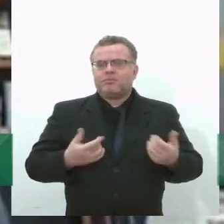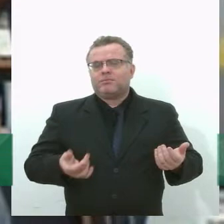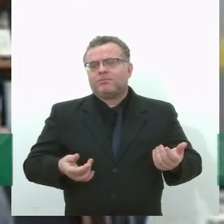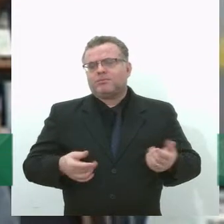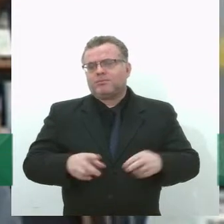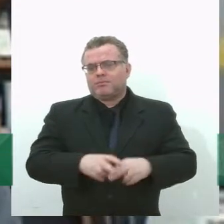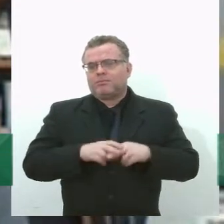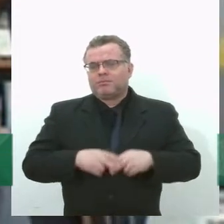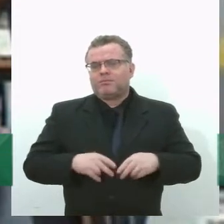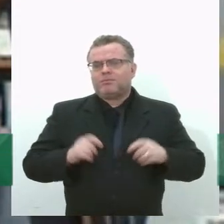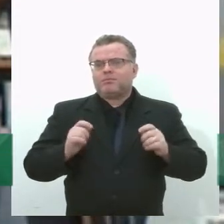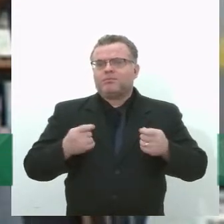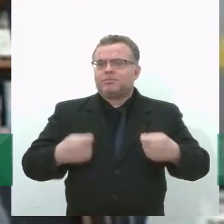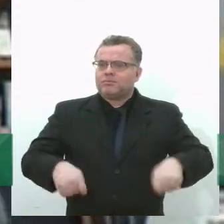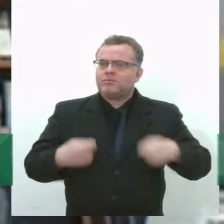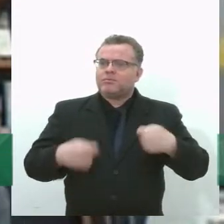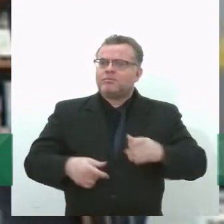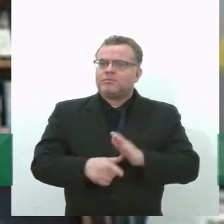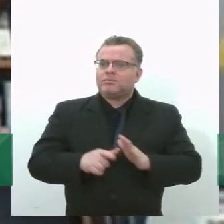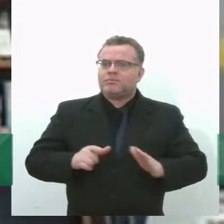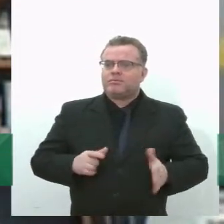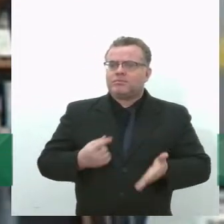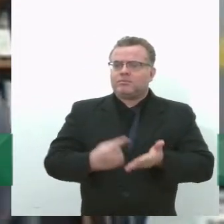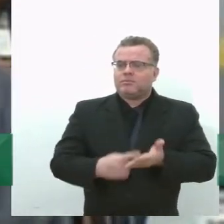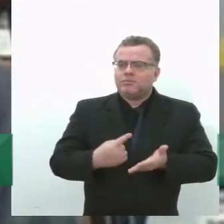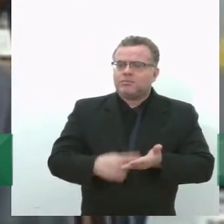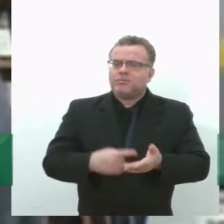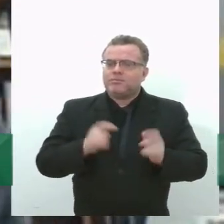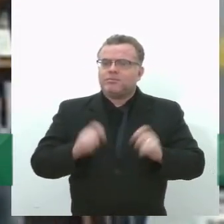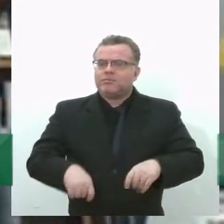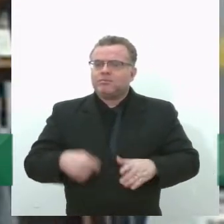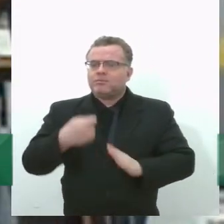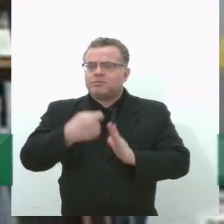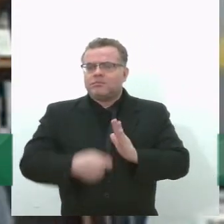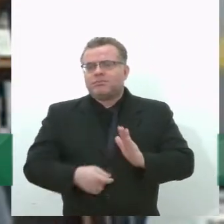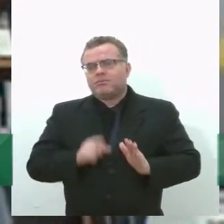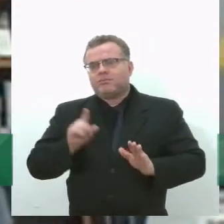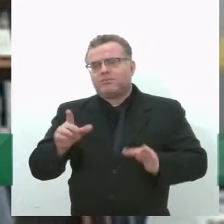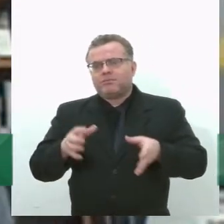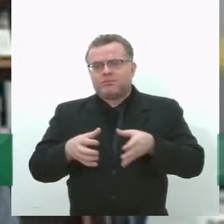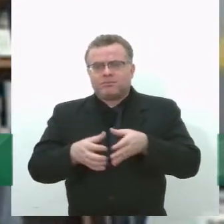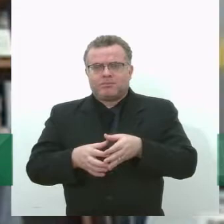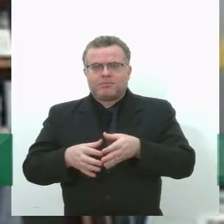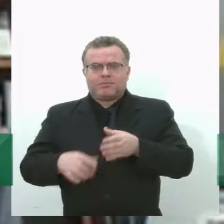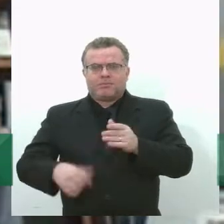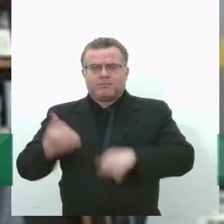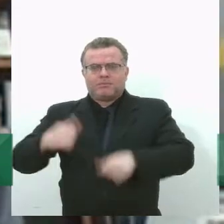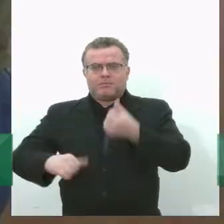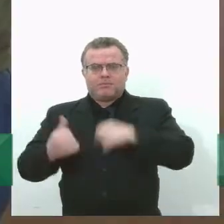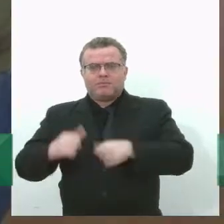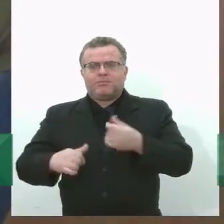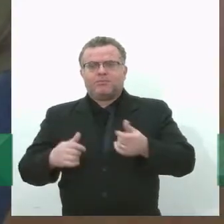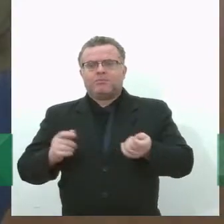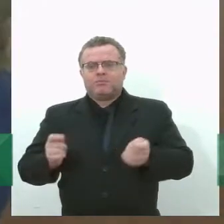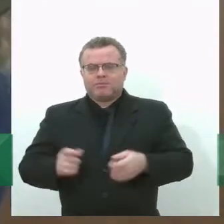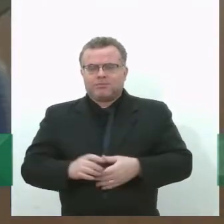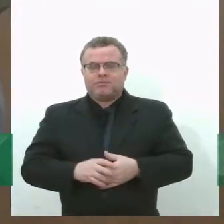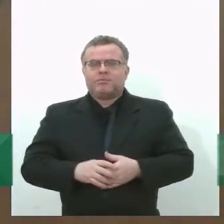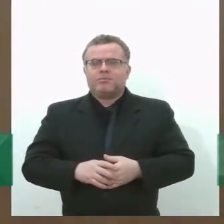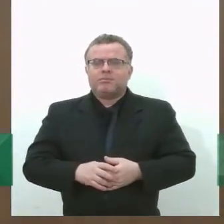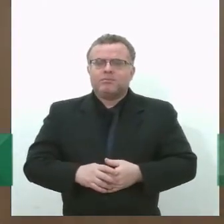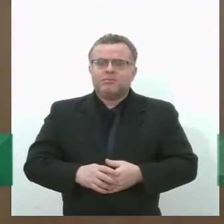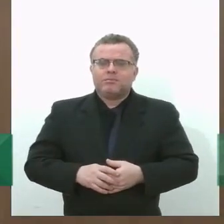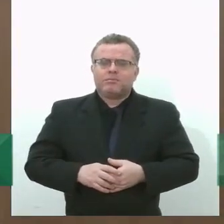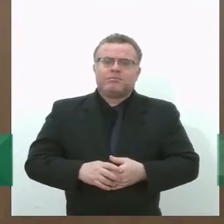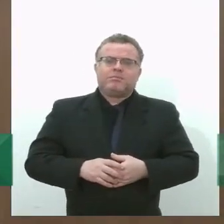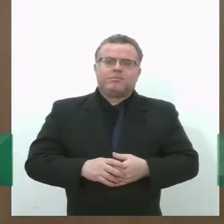possível dar nessa nova redação na comissão de meio ambiente que vai passar pelo Senado ainda. Vinícius, eu queria que você